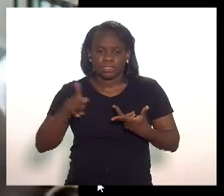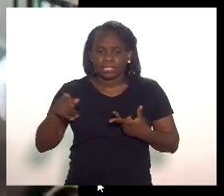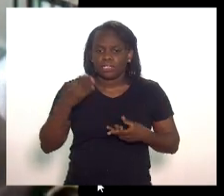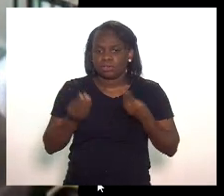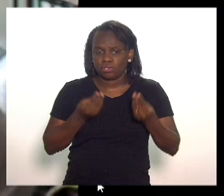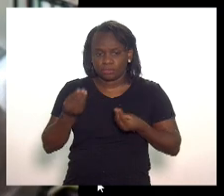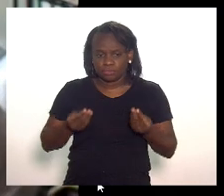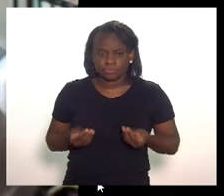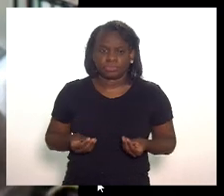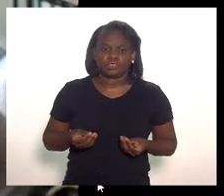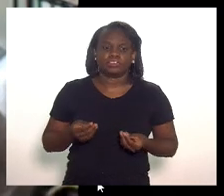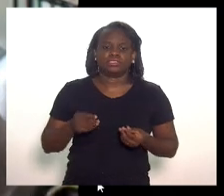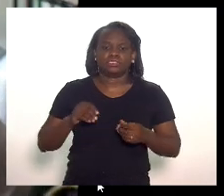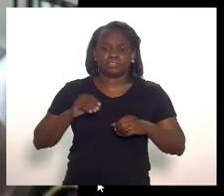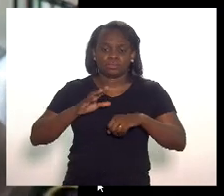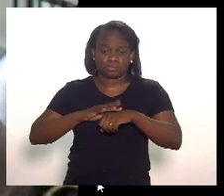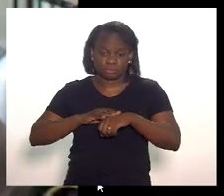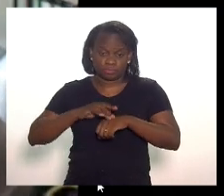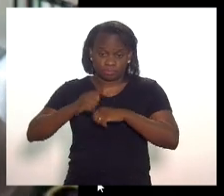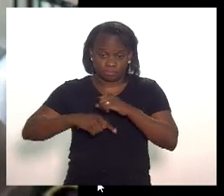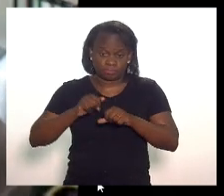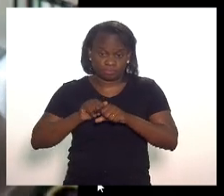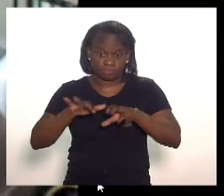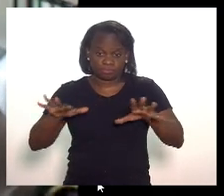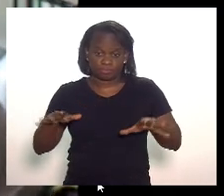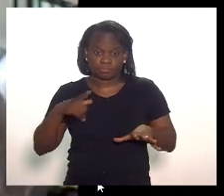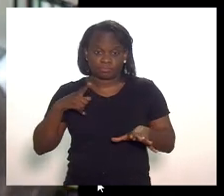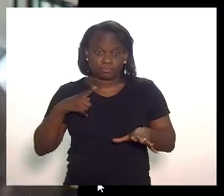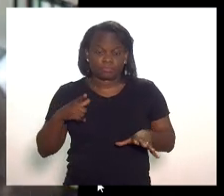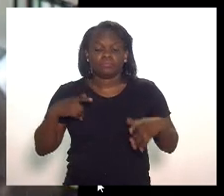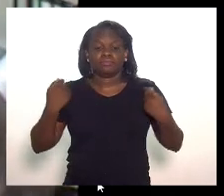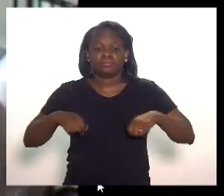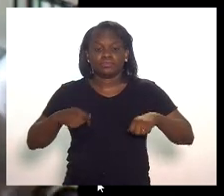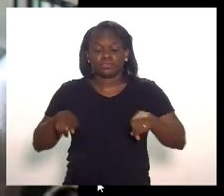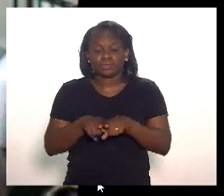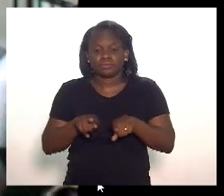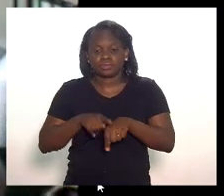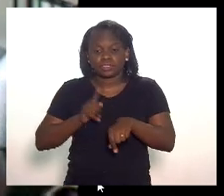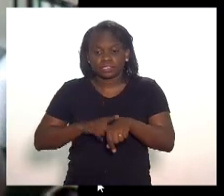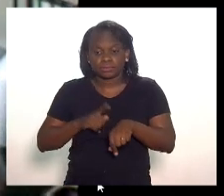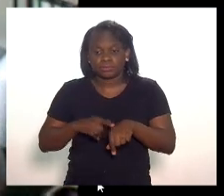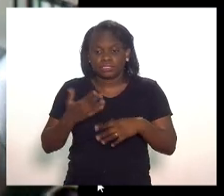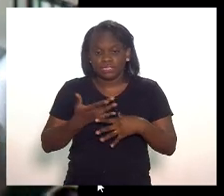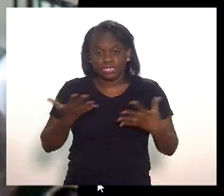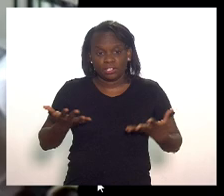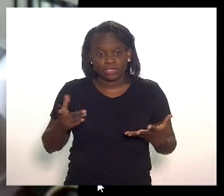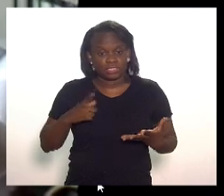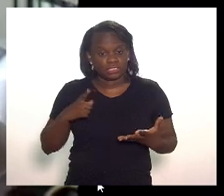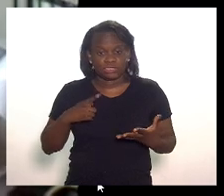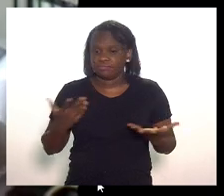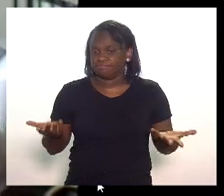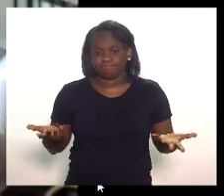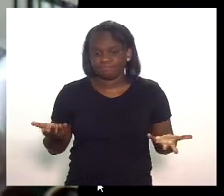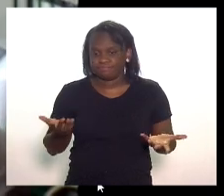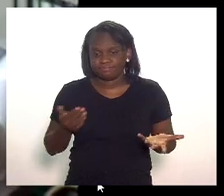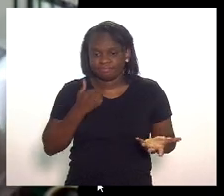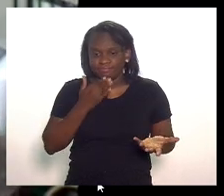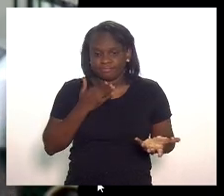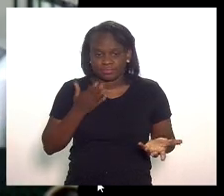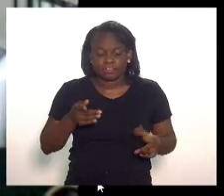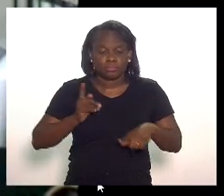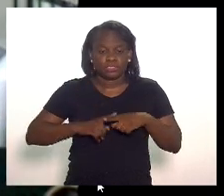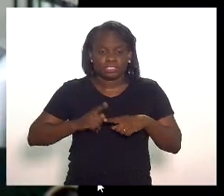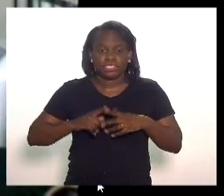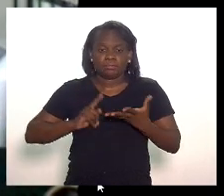sem discutir o quadro epidemiológico sem discutir o momento que a cidade está enfrentando não faz menor sentido as